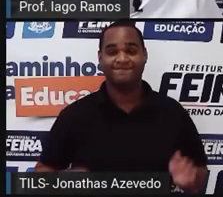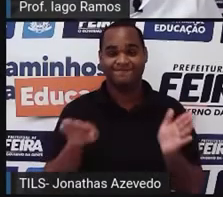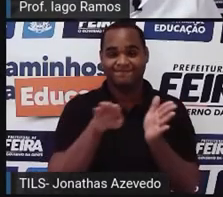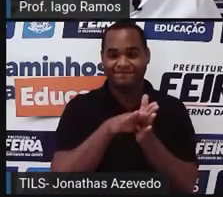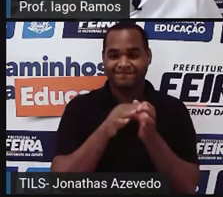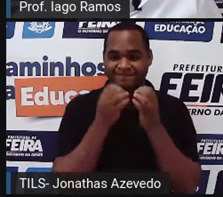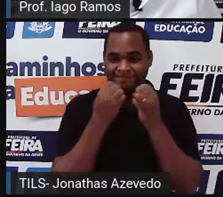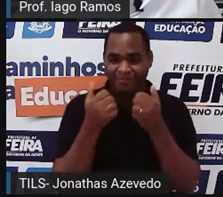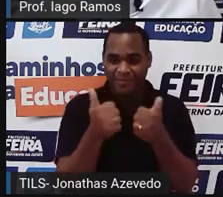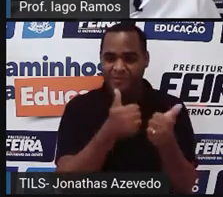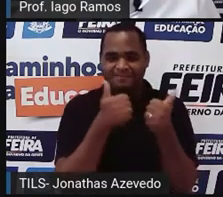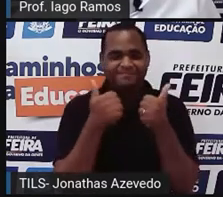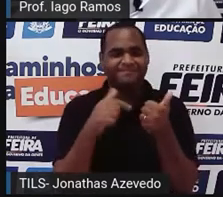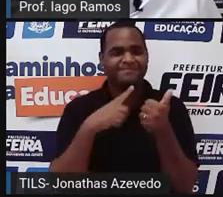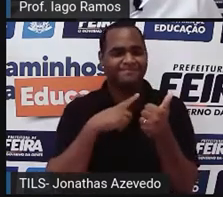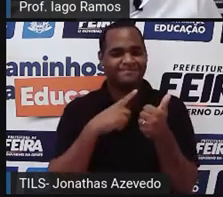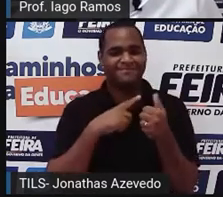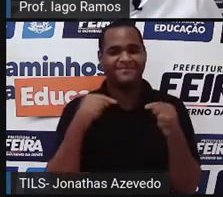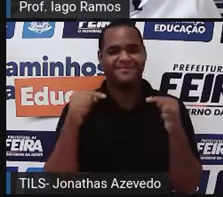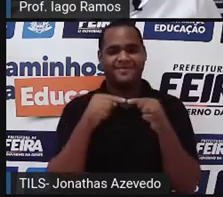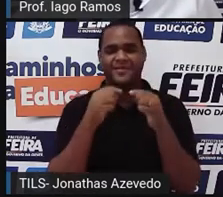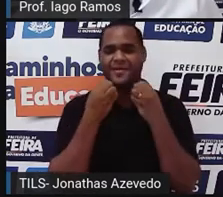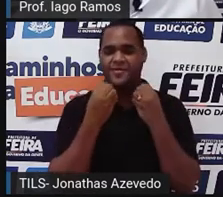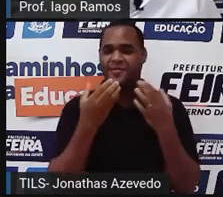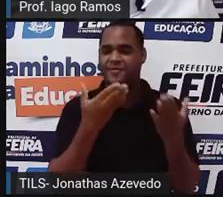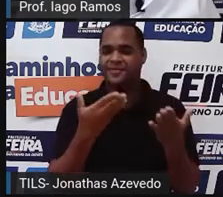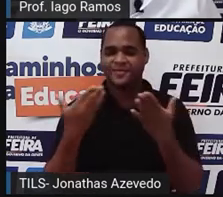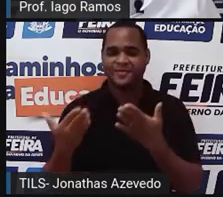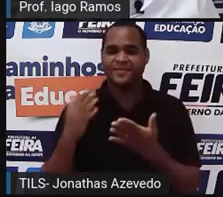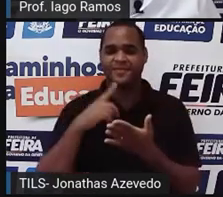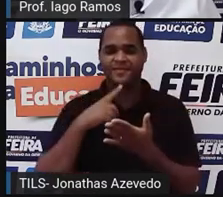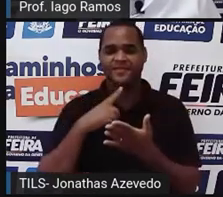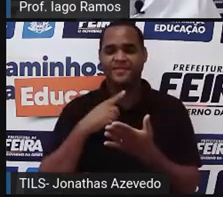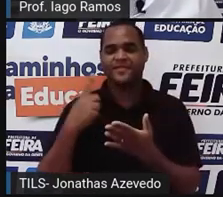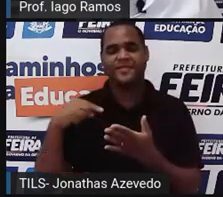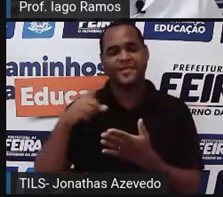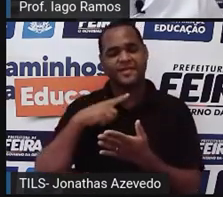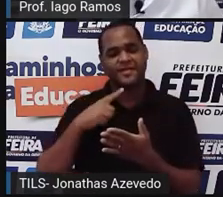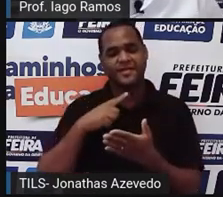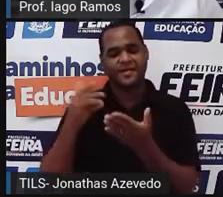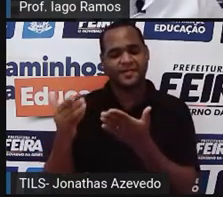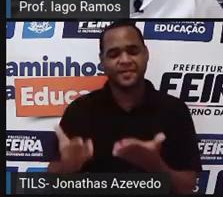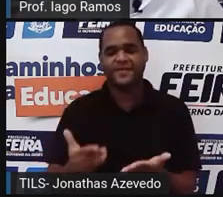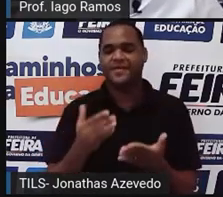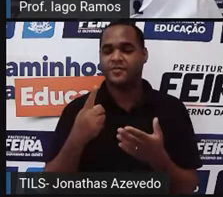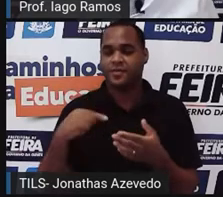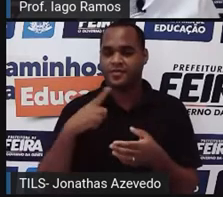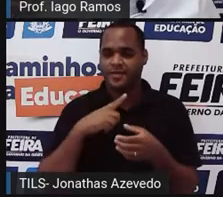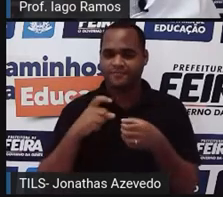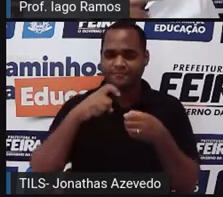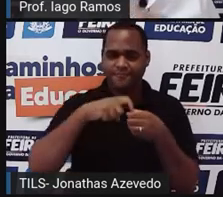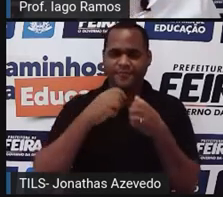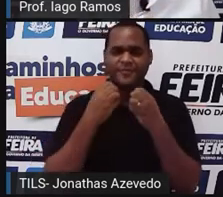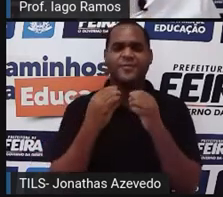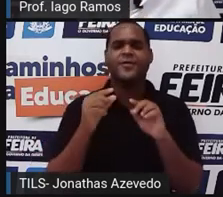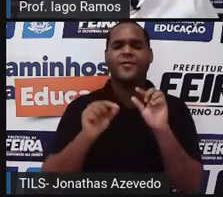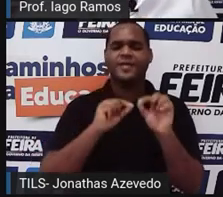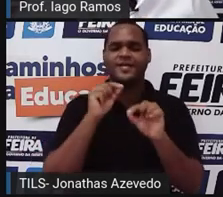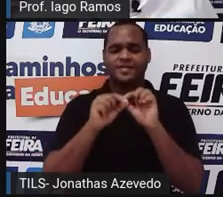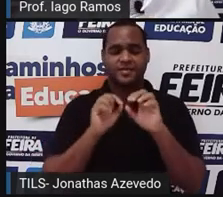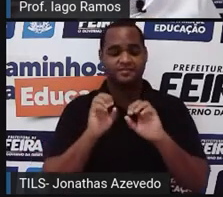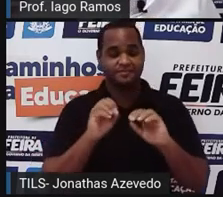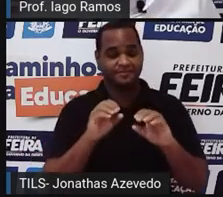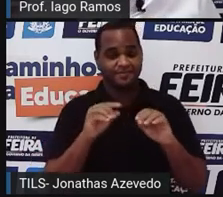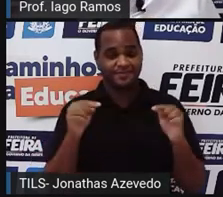Chegamos! É isso aí! Sejam bem-vindos, sejam bem-vindas. Estamos de volta. Aula para você,